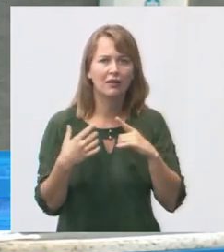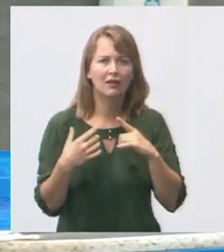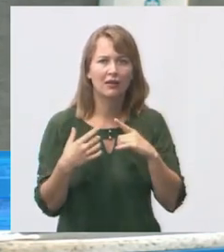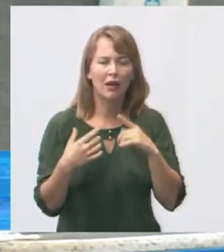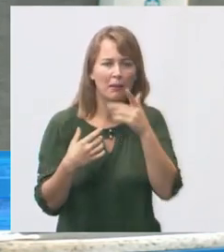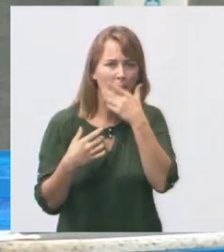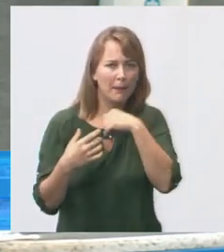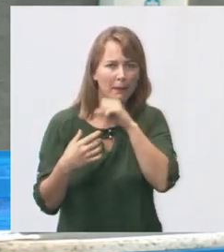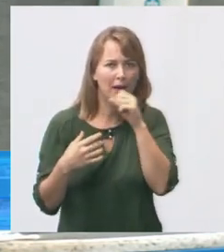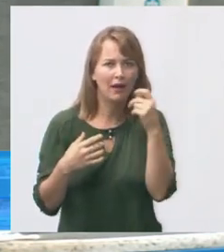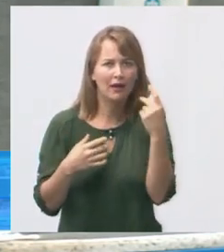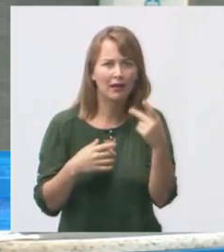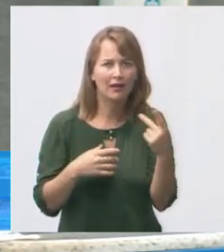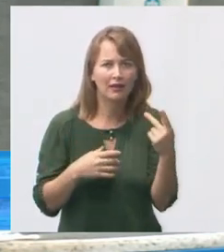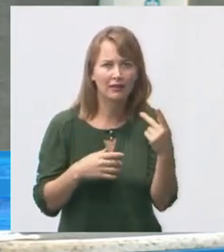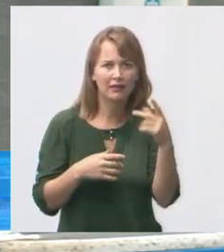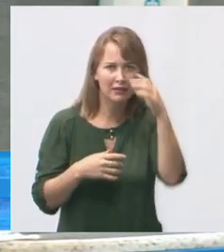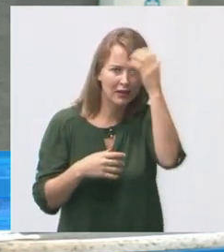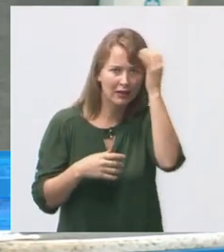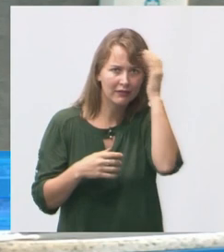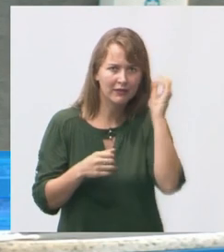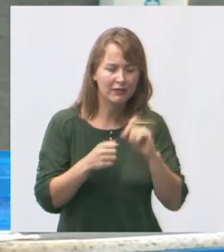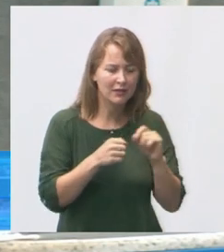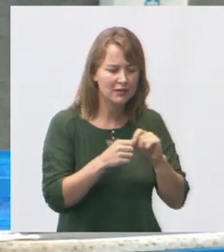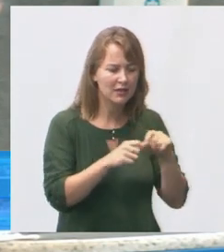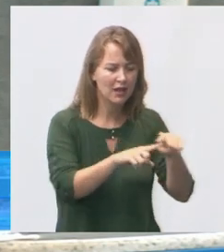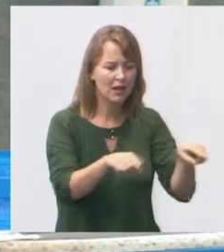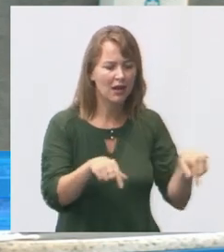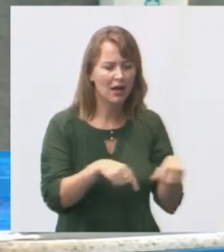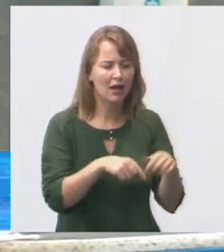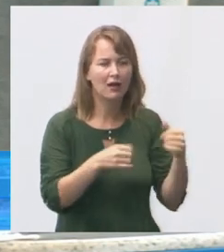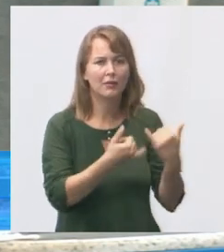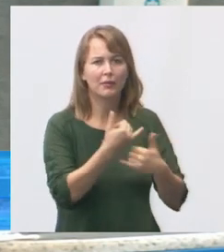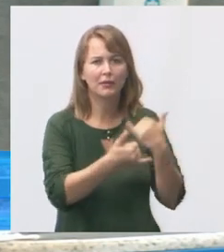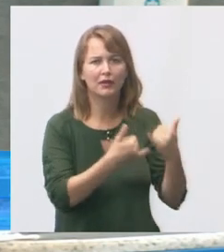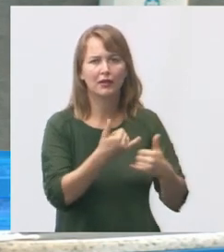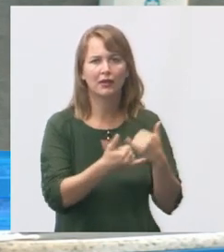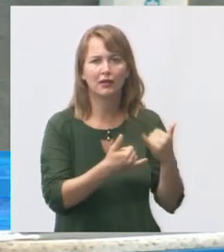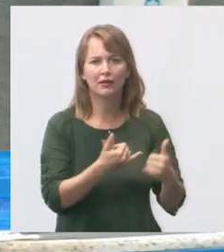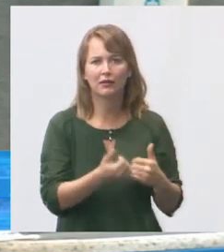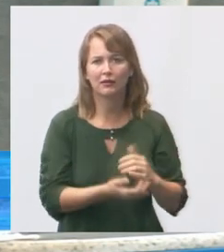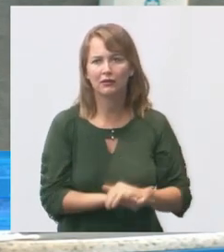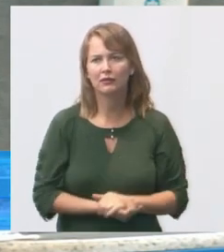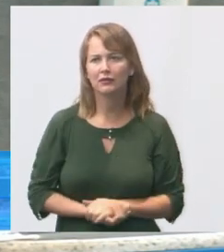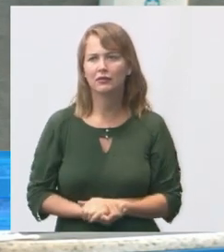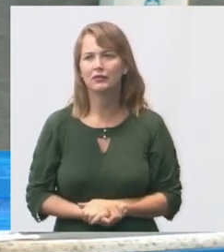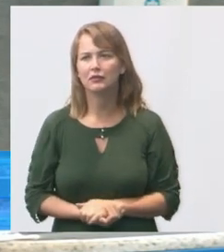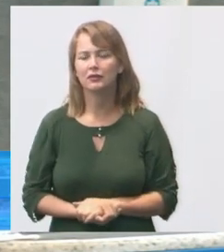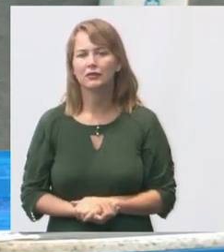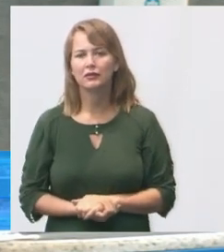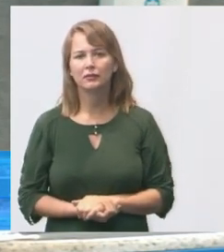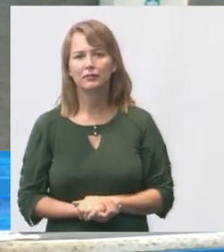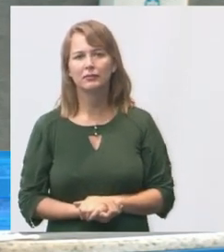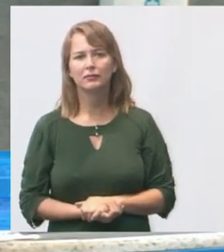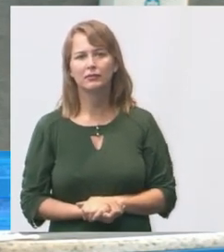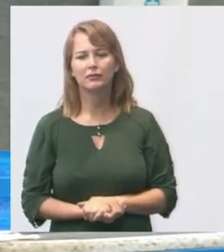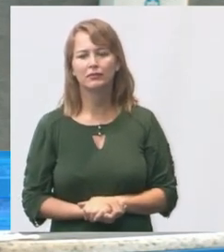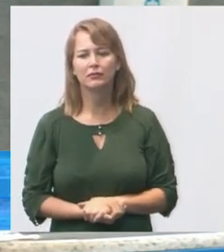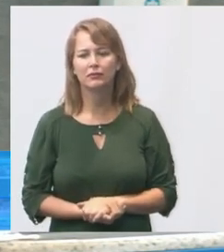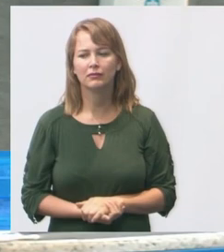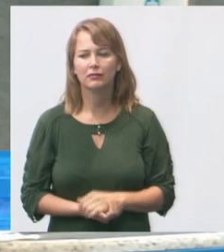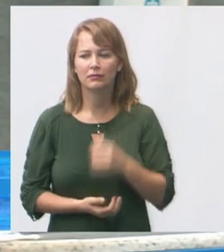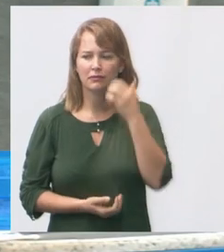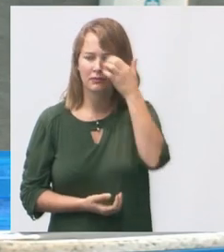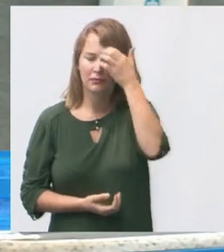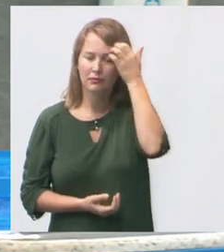pai de Davi que mandou uma emenda como deputado para fazer o pátio um pequeno pátio lá atrás num terreno que era a gente tirou as crianças da rua as